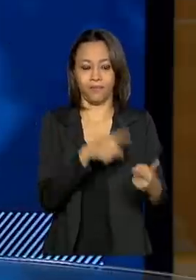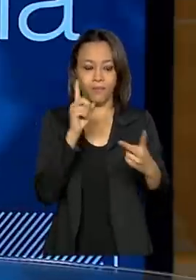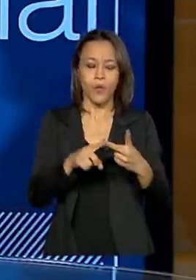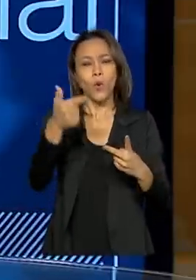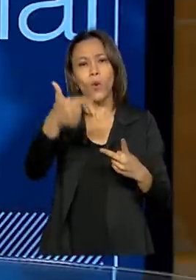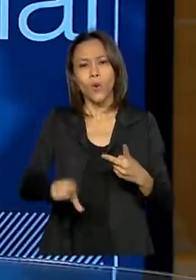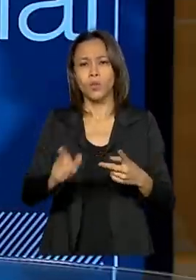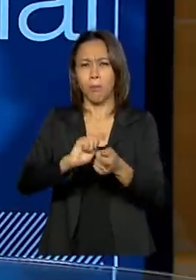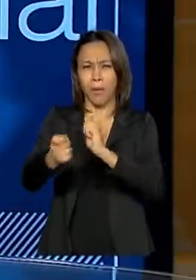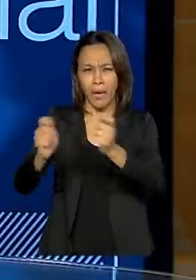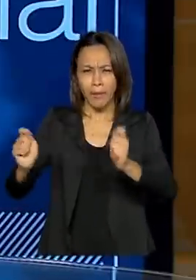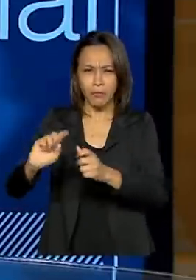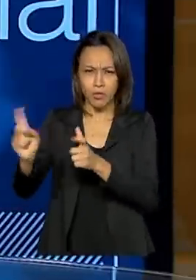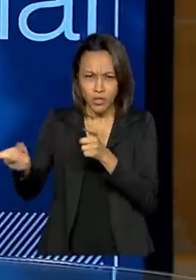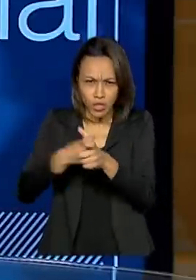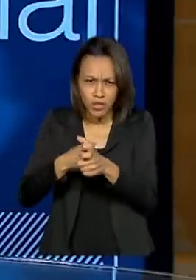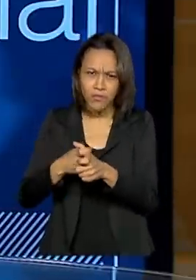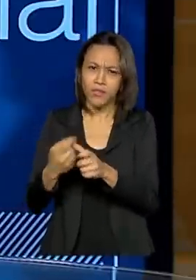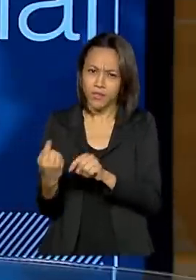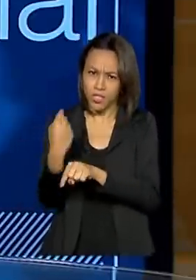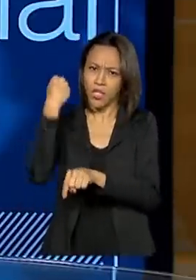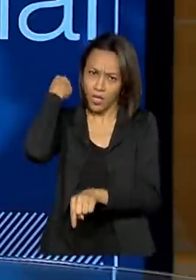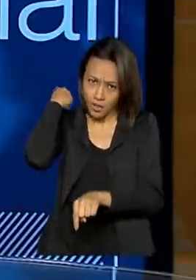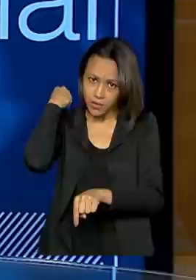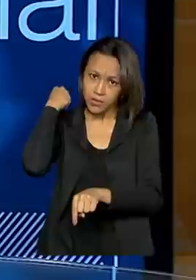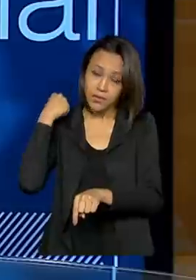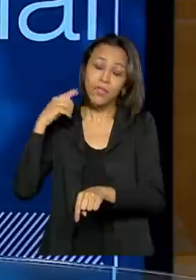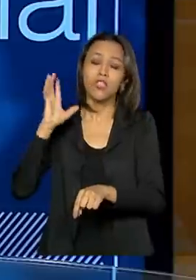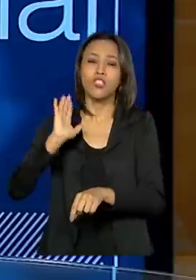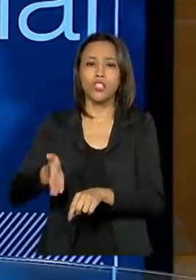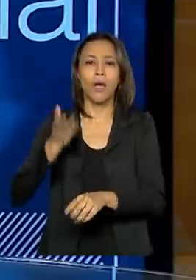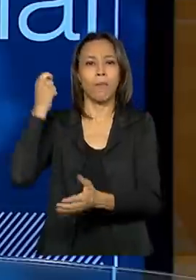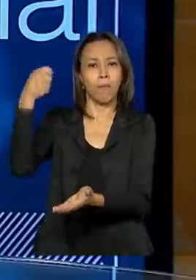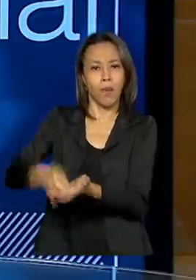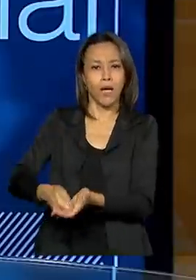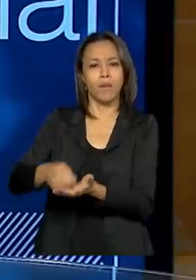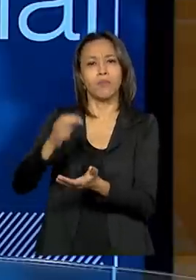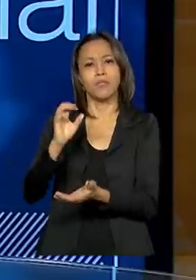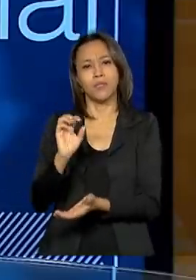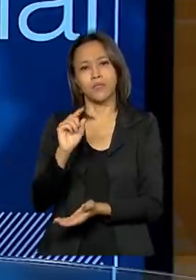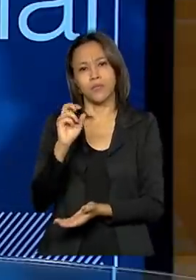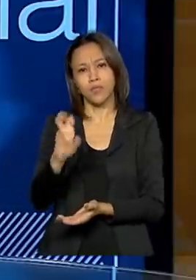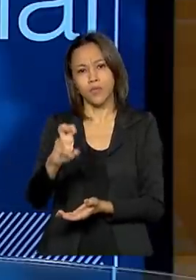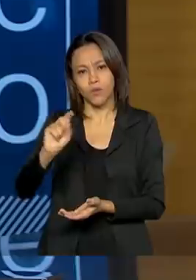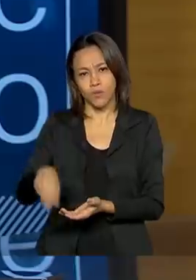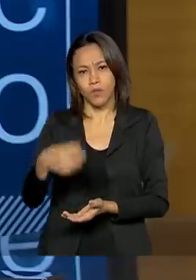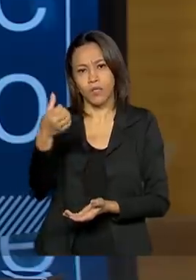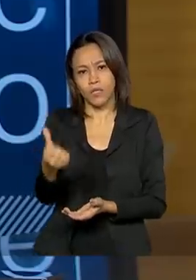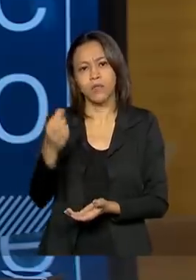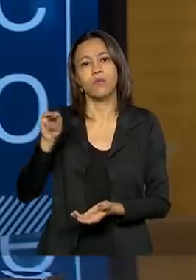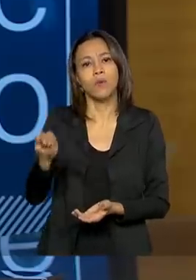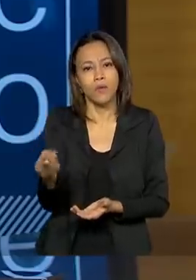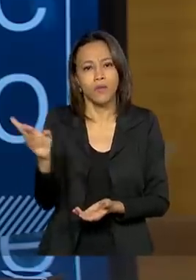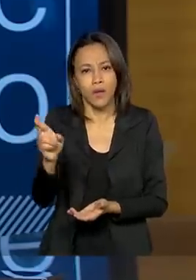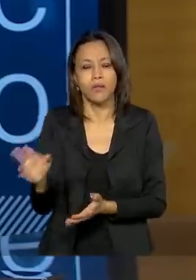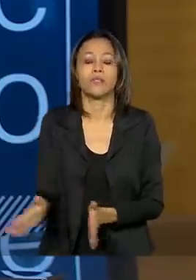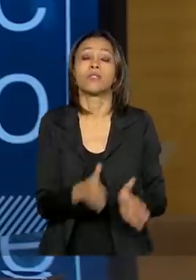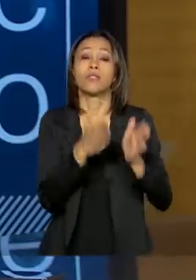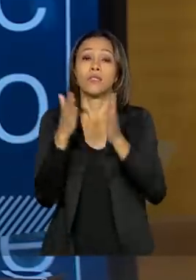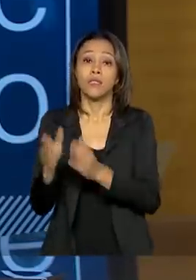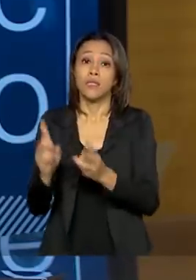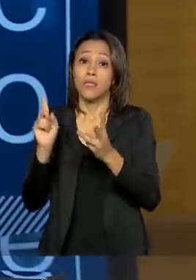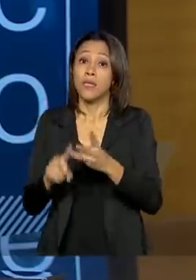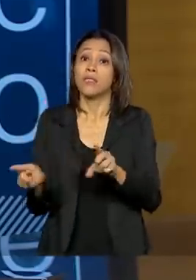de dívidas e exercícios anteriores, que é o DEA, nós pagamos 5,6 milhões de reais. Também,